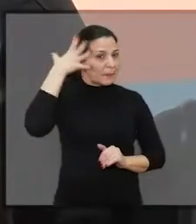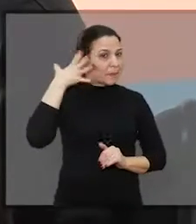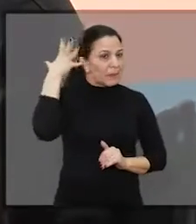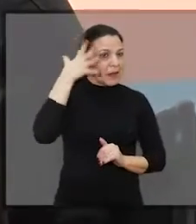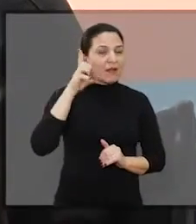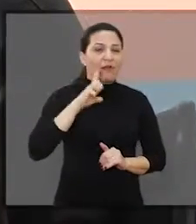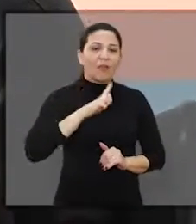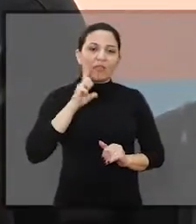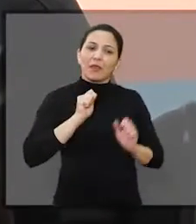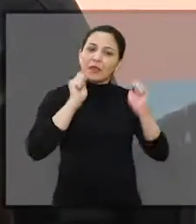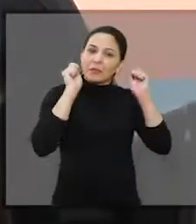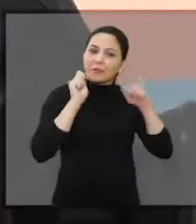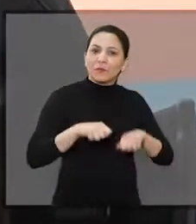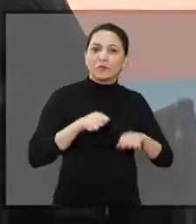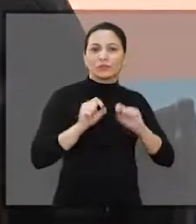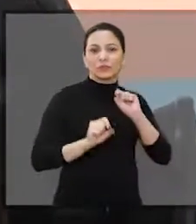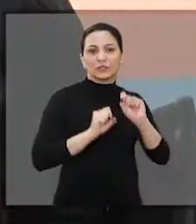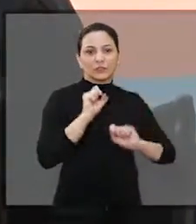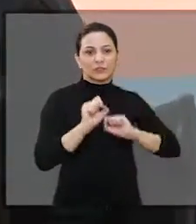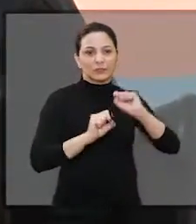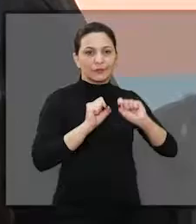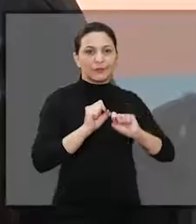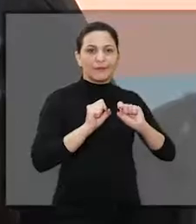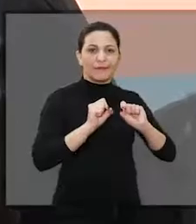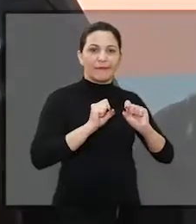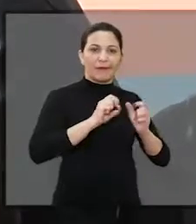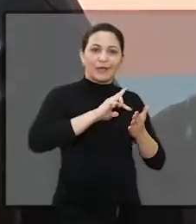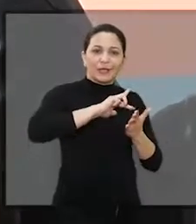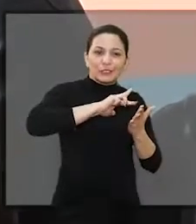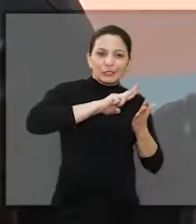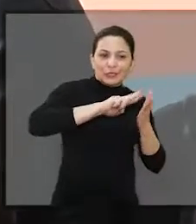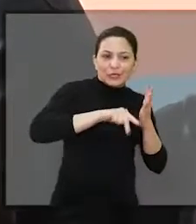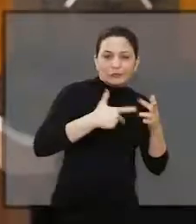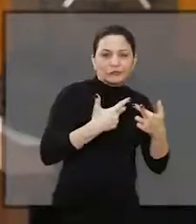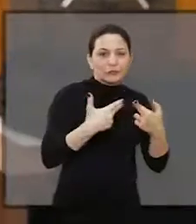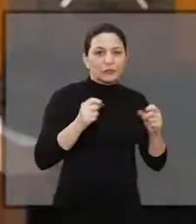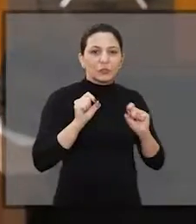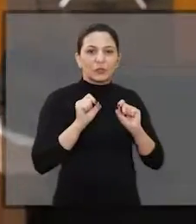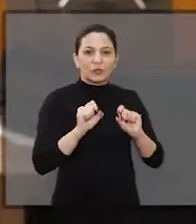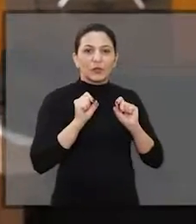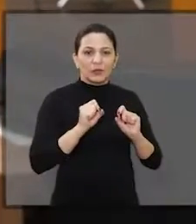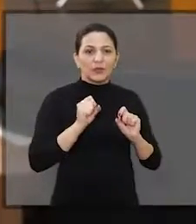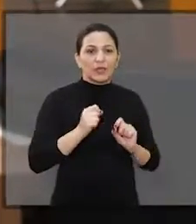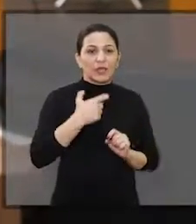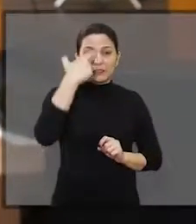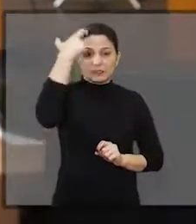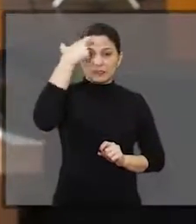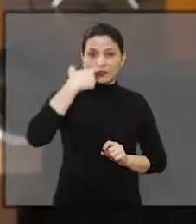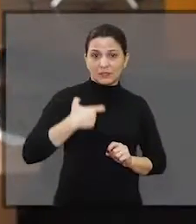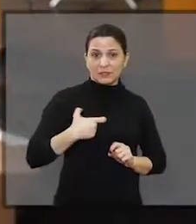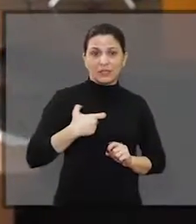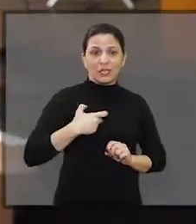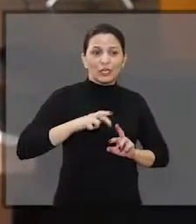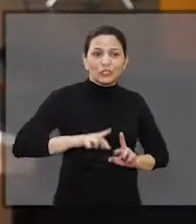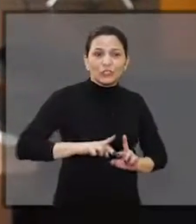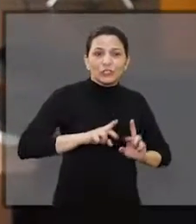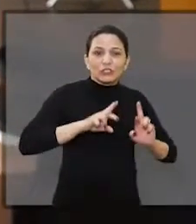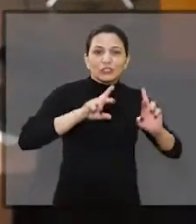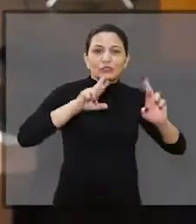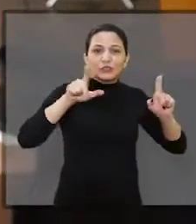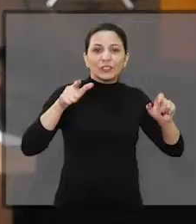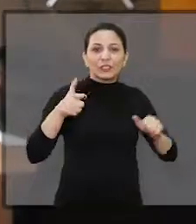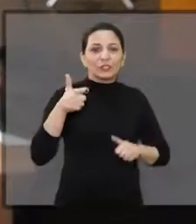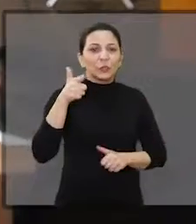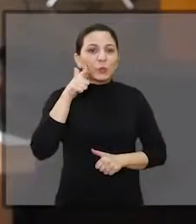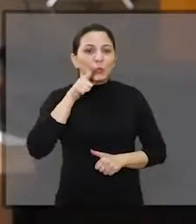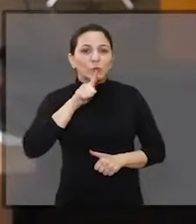dias, eu vi que tem, sim, possibilidades variadas de a gente poder exercer a cidadania de uma